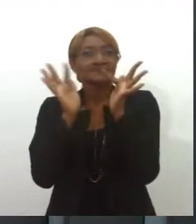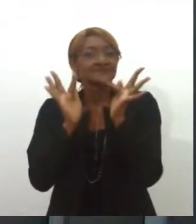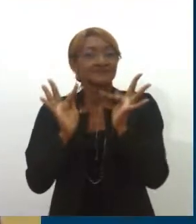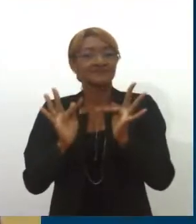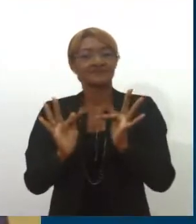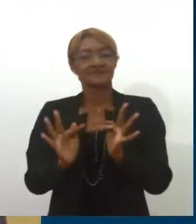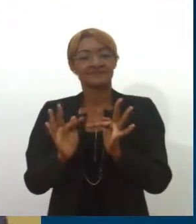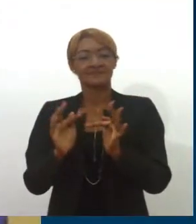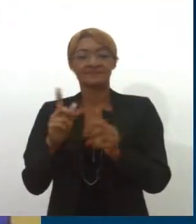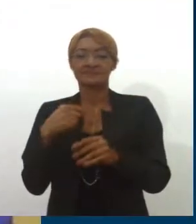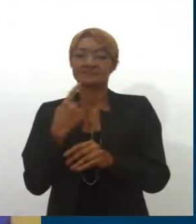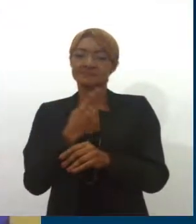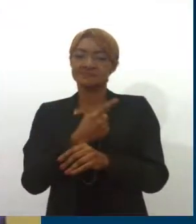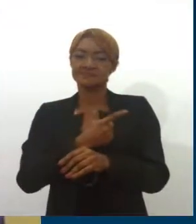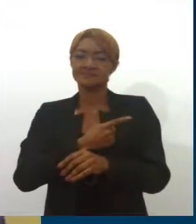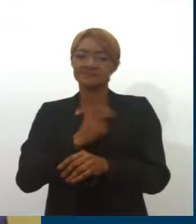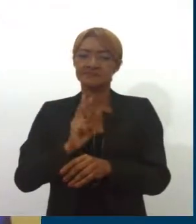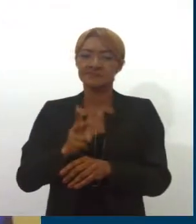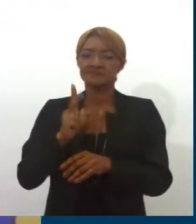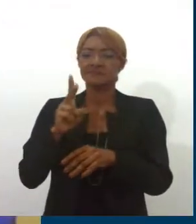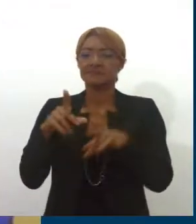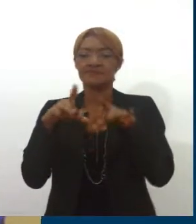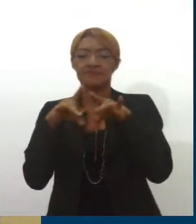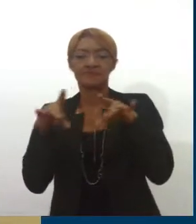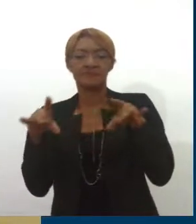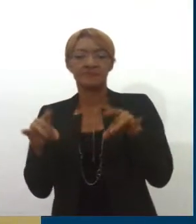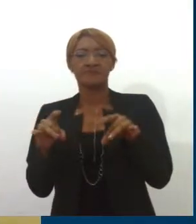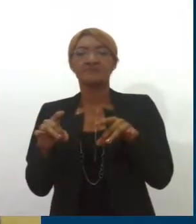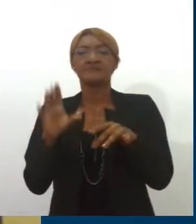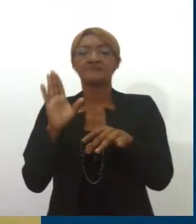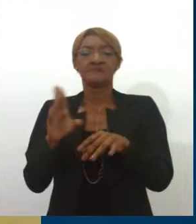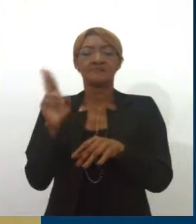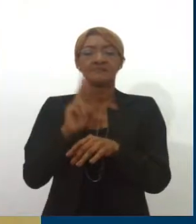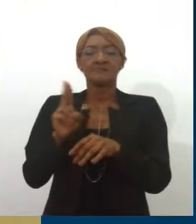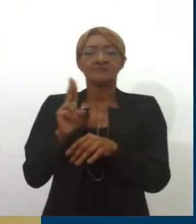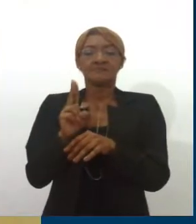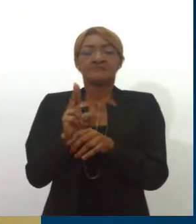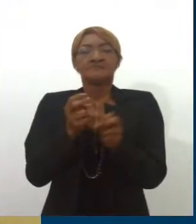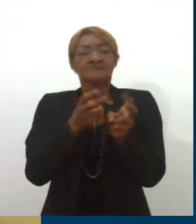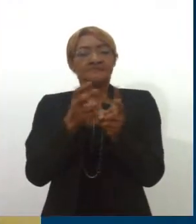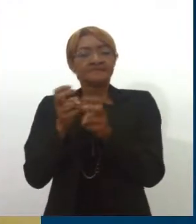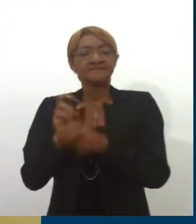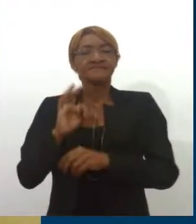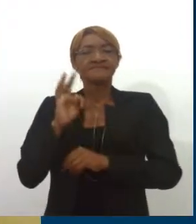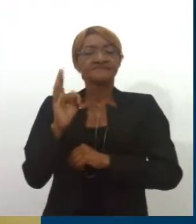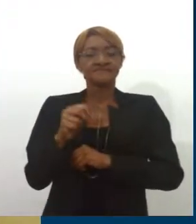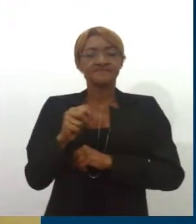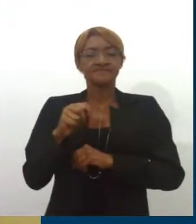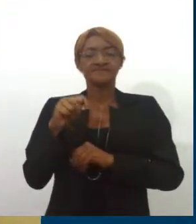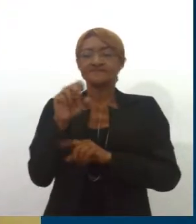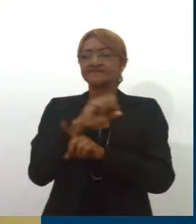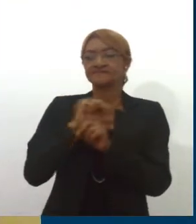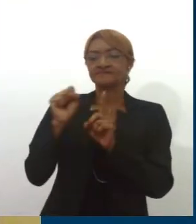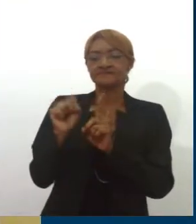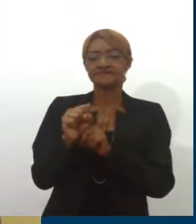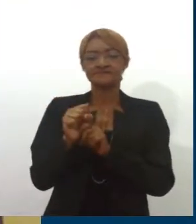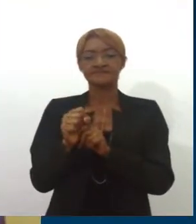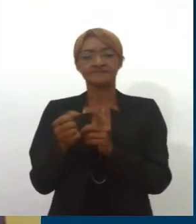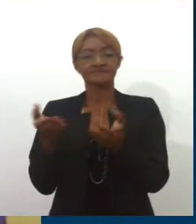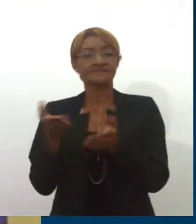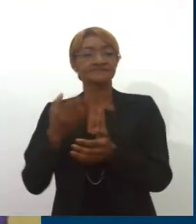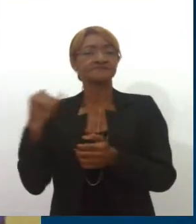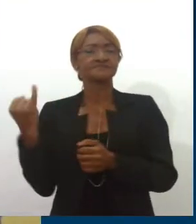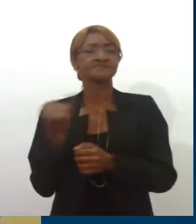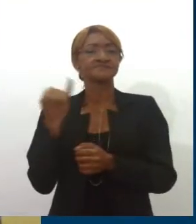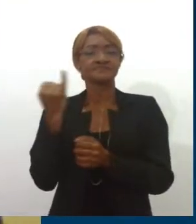trabalhamos e nos envolvemos muito com o cordel, nós acompanhamos toda a movimentação da sociedade e esse é um importante